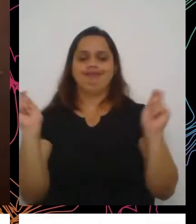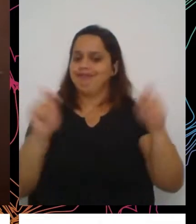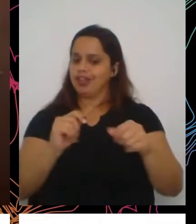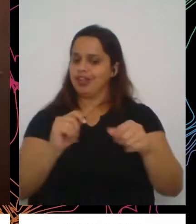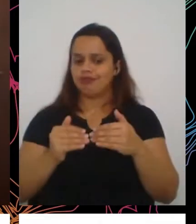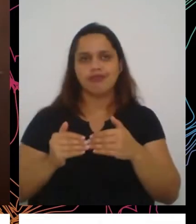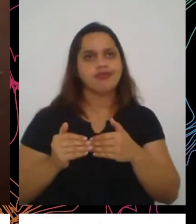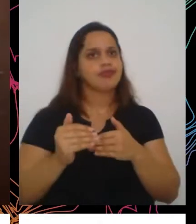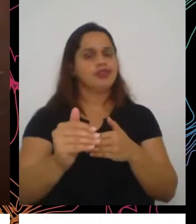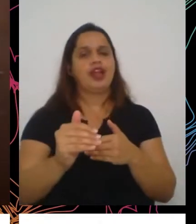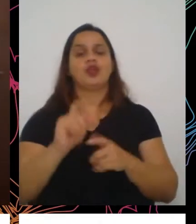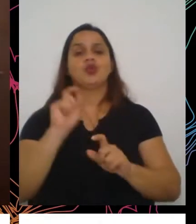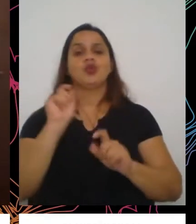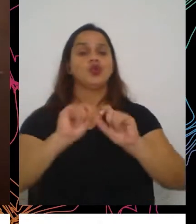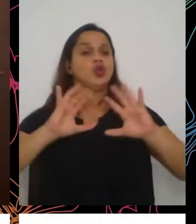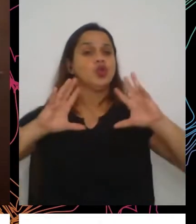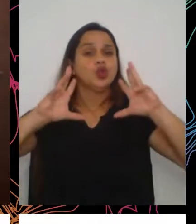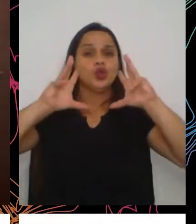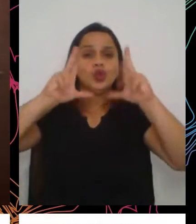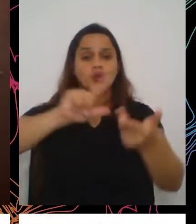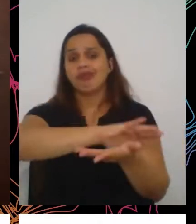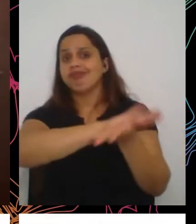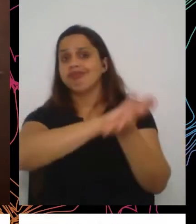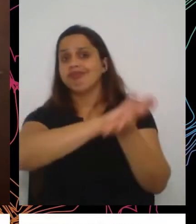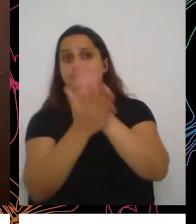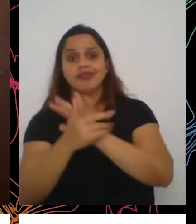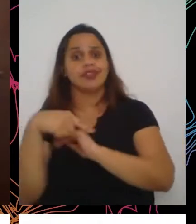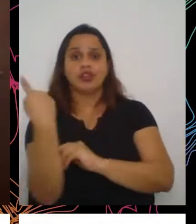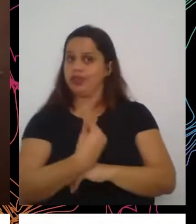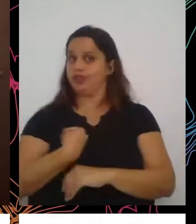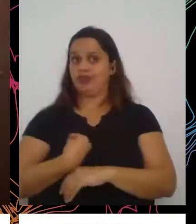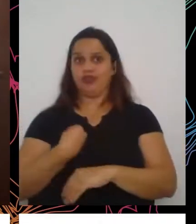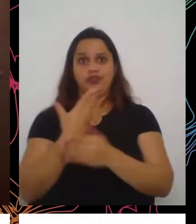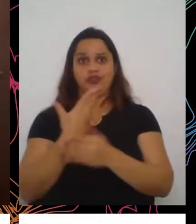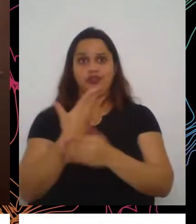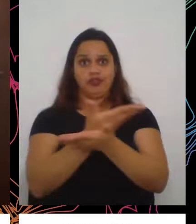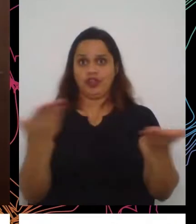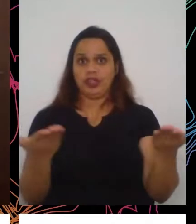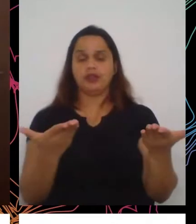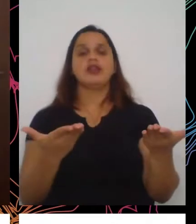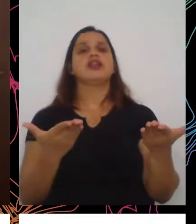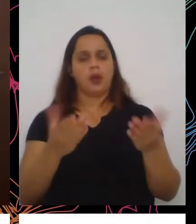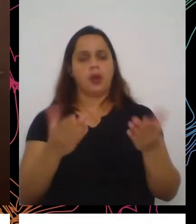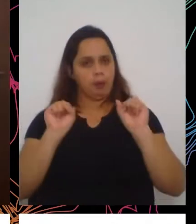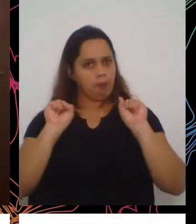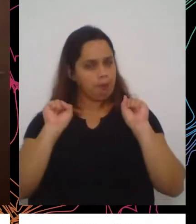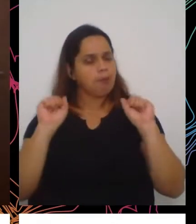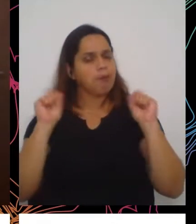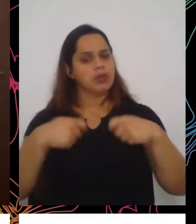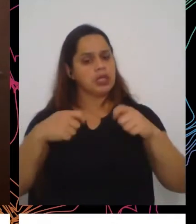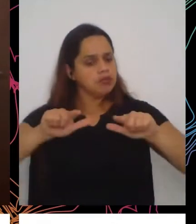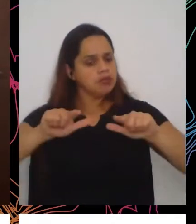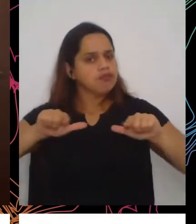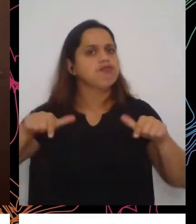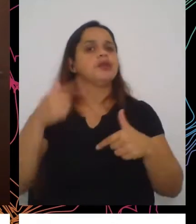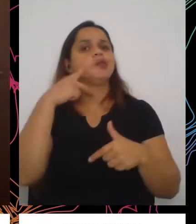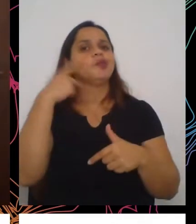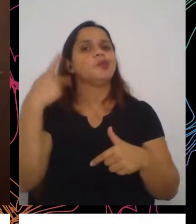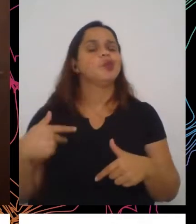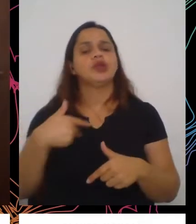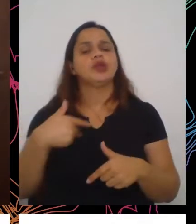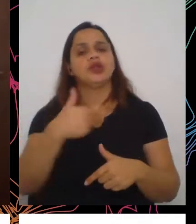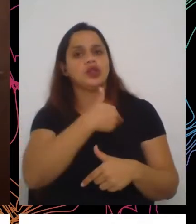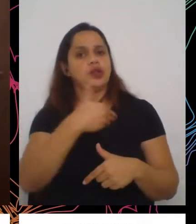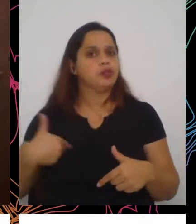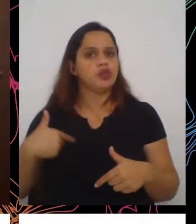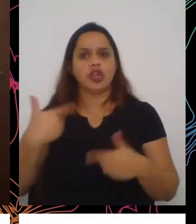do drama humanitário que nós estamos vivendo. Portanto, temos que enfrentar com políticas públicas, essa eu acho que é a minha principal contribuição